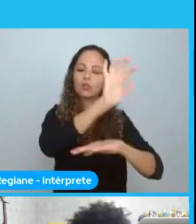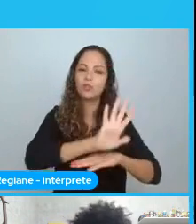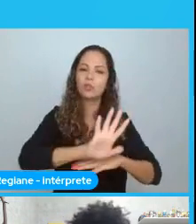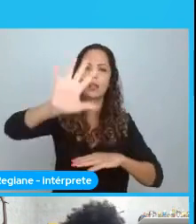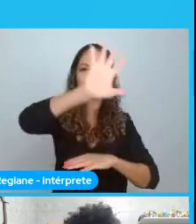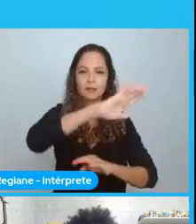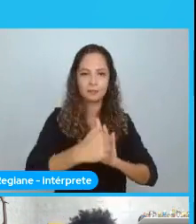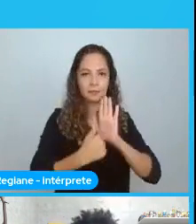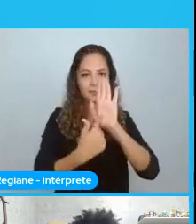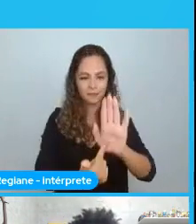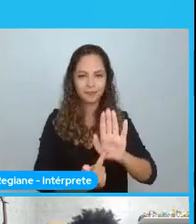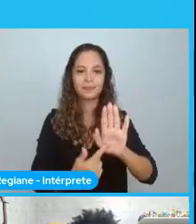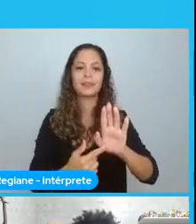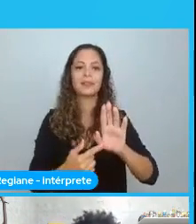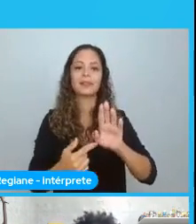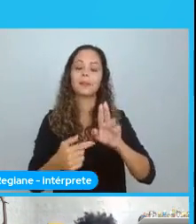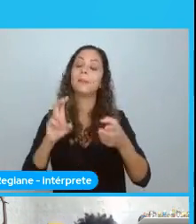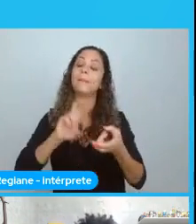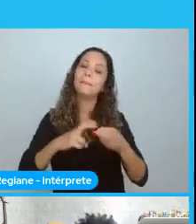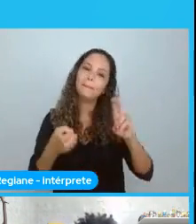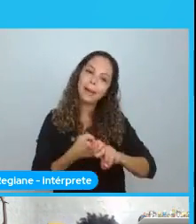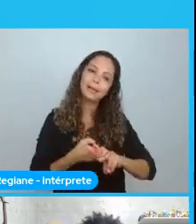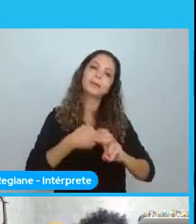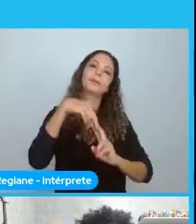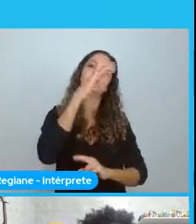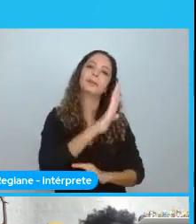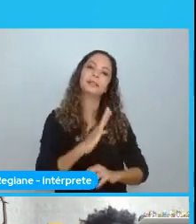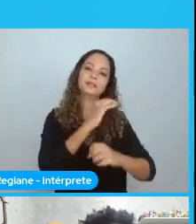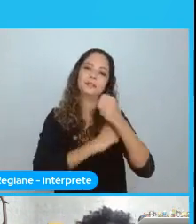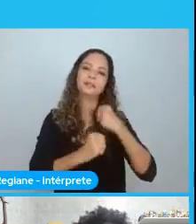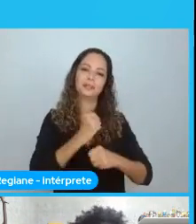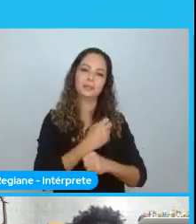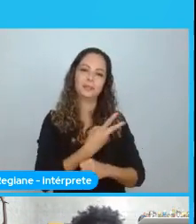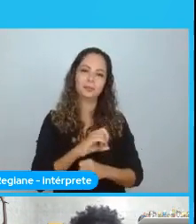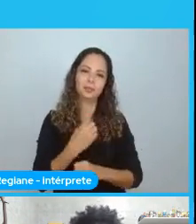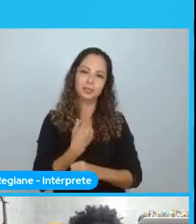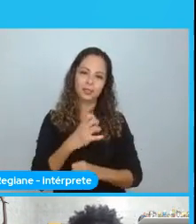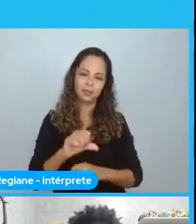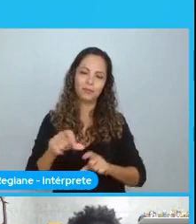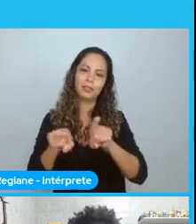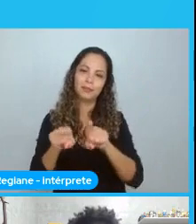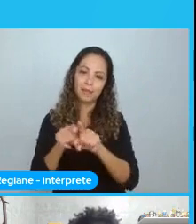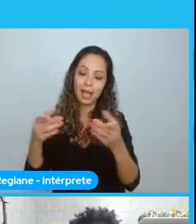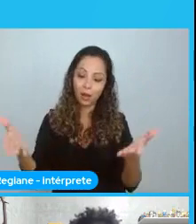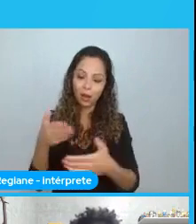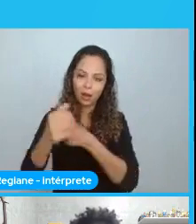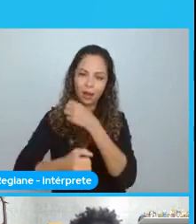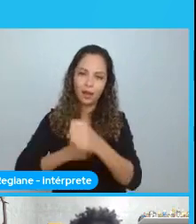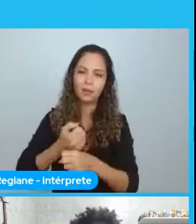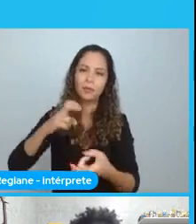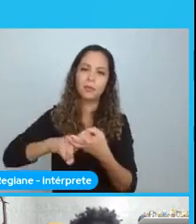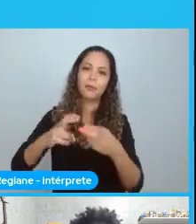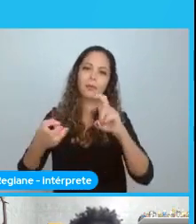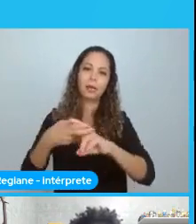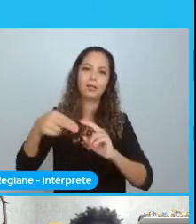Na Python Brasil. De 2019. E também na Python Nordeste. Desse ano. E.